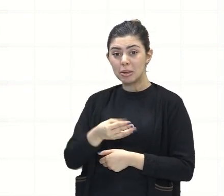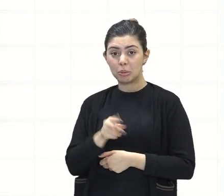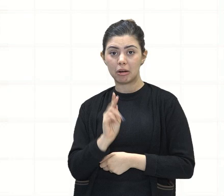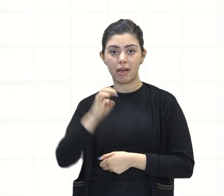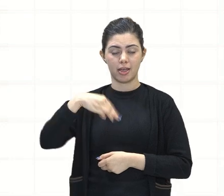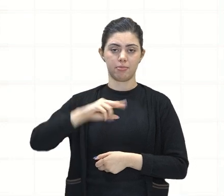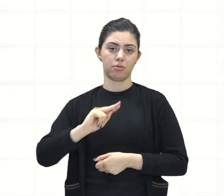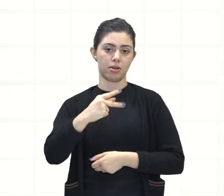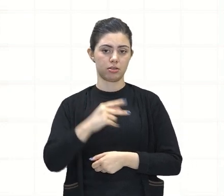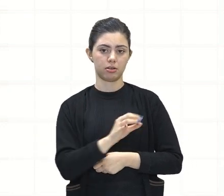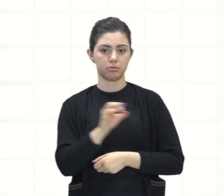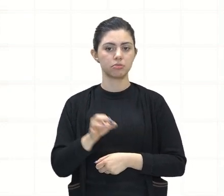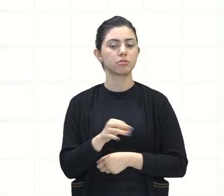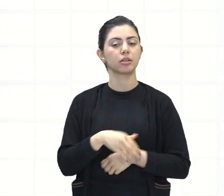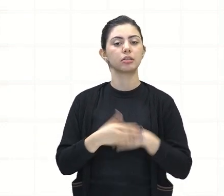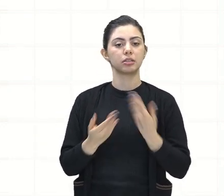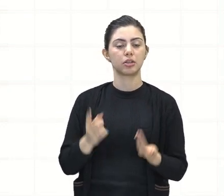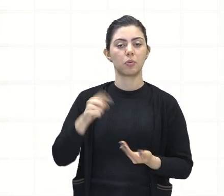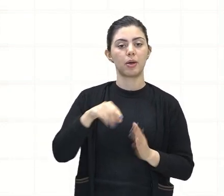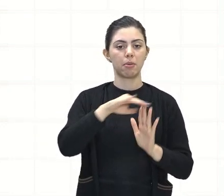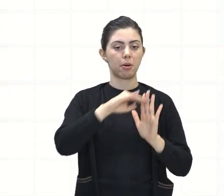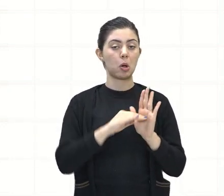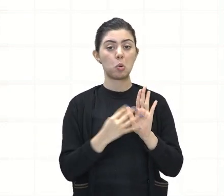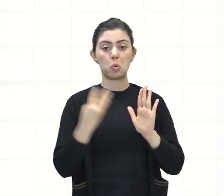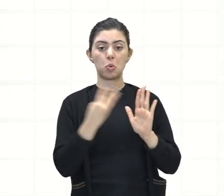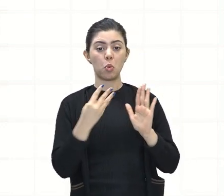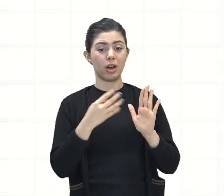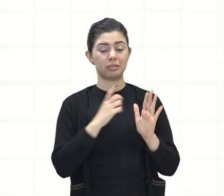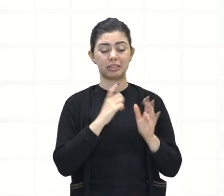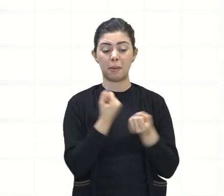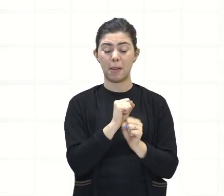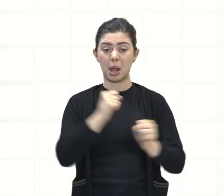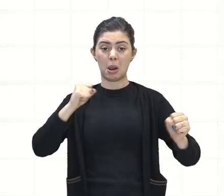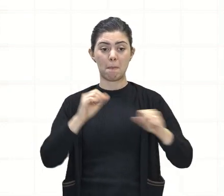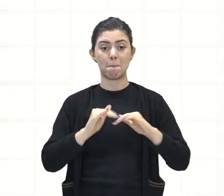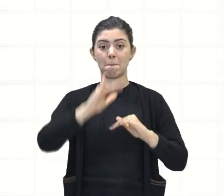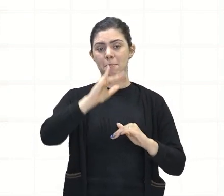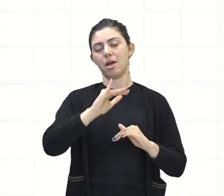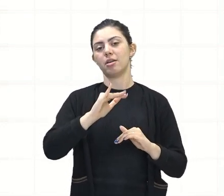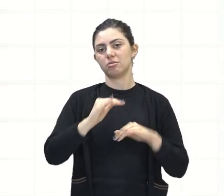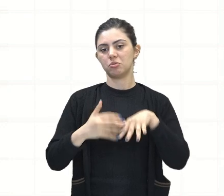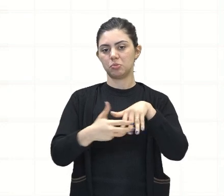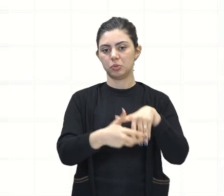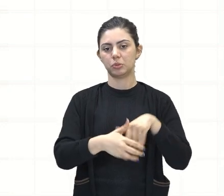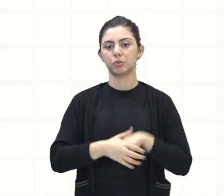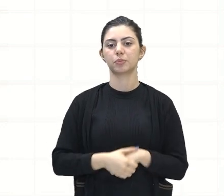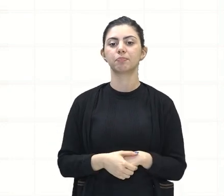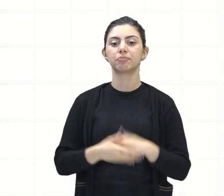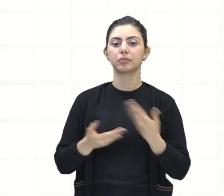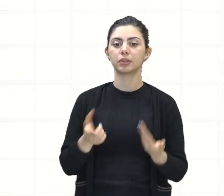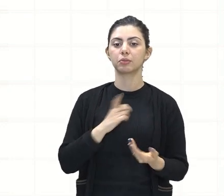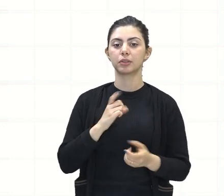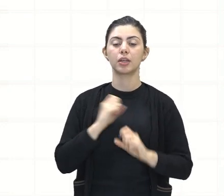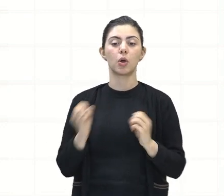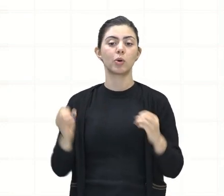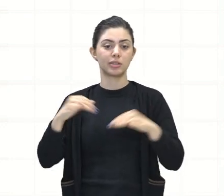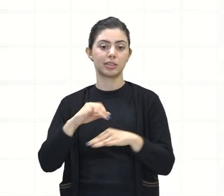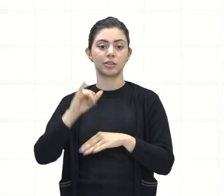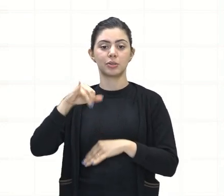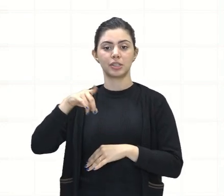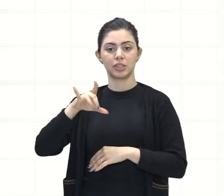quadrados, tá? Sendo o quarto continente mais extenso do mundo. O continente, ele é banhado pelos oceanos Índico,